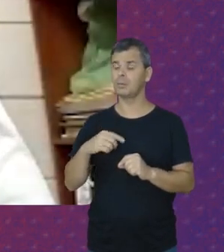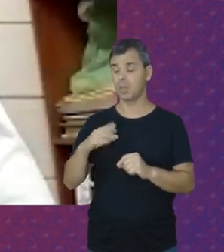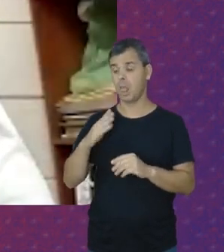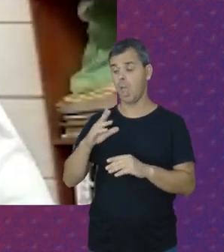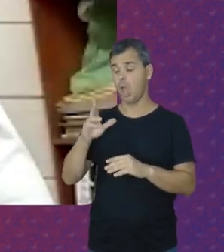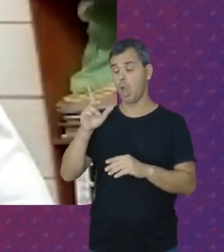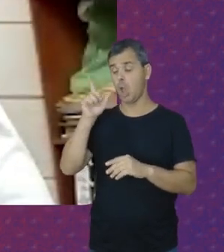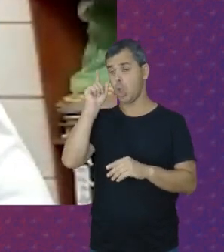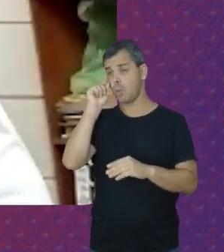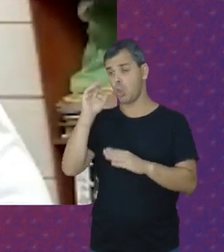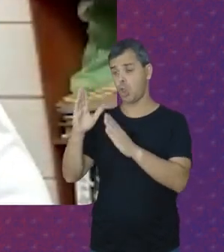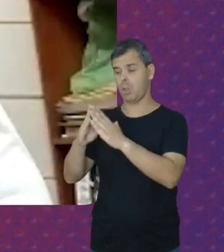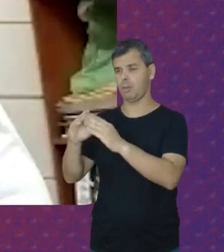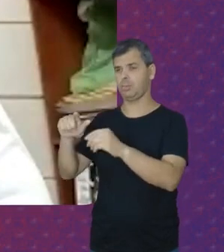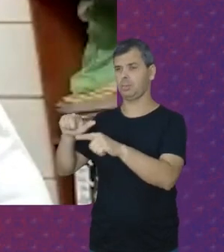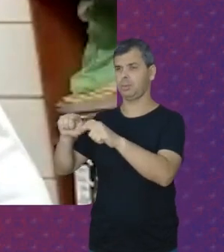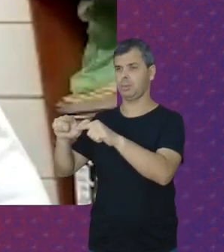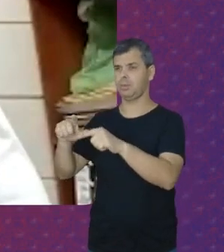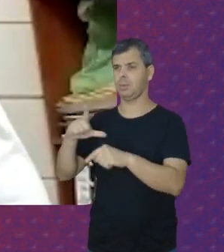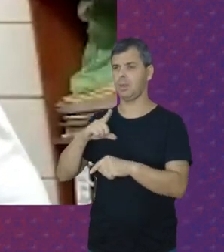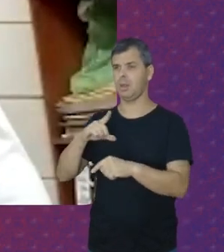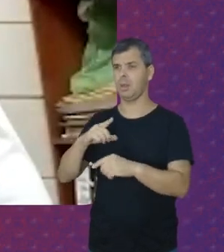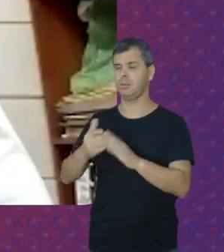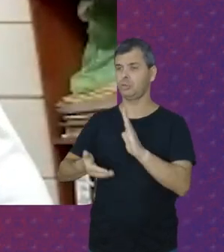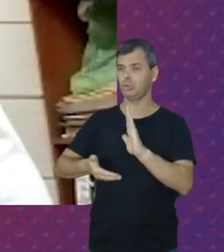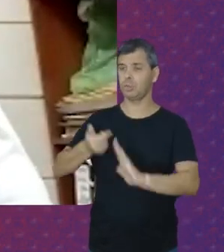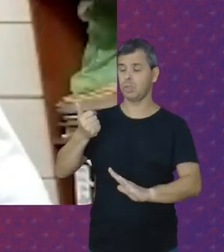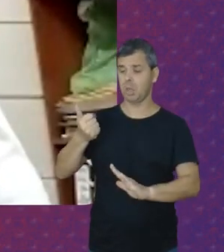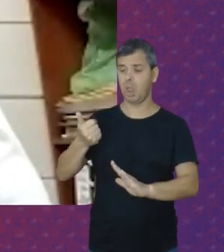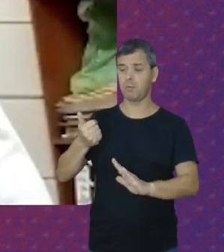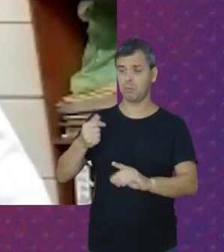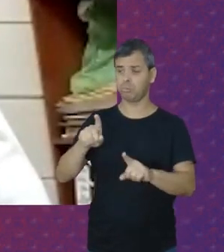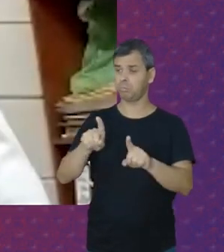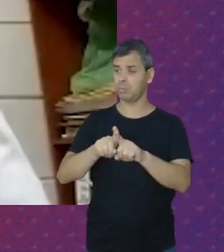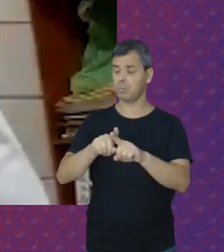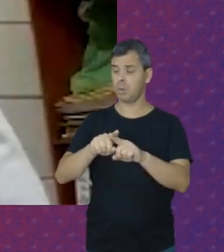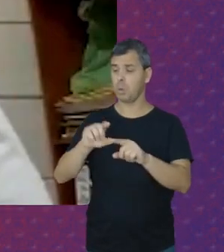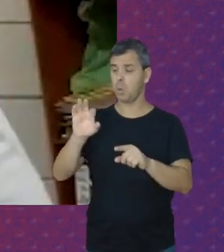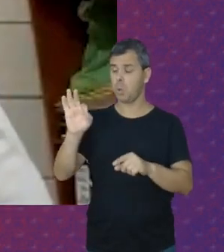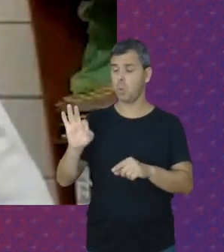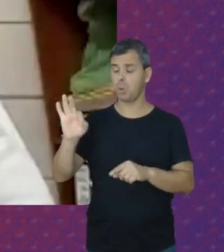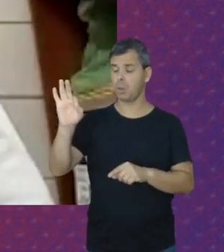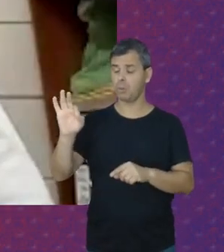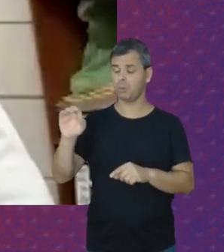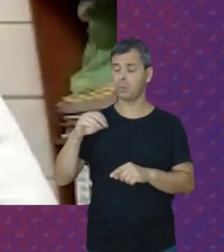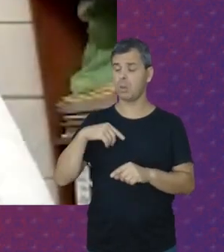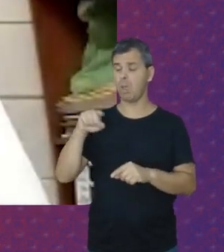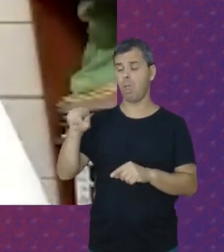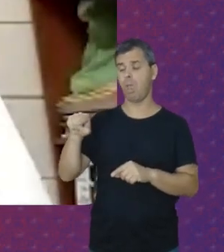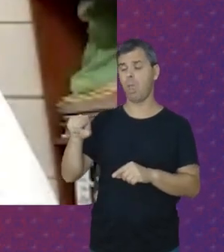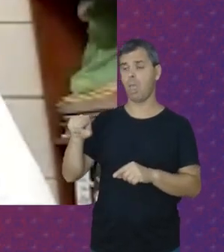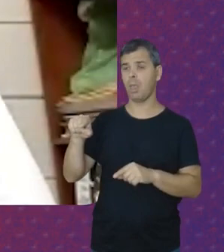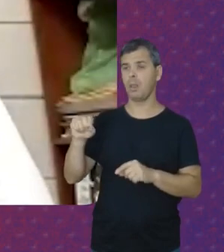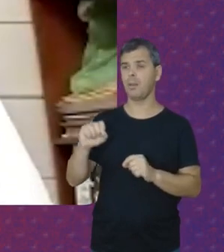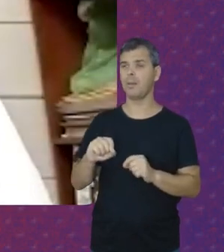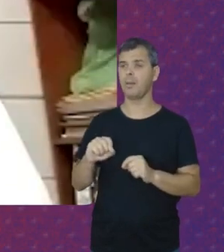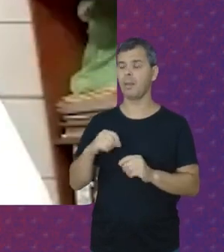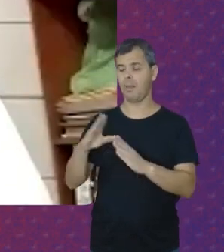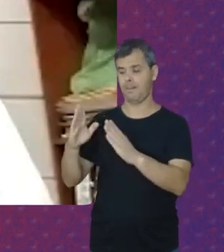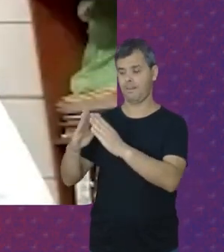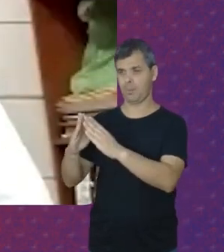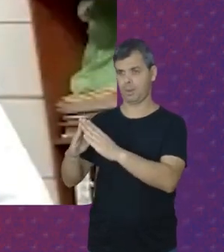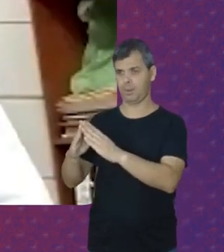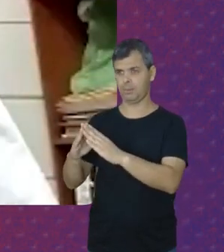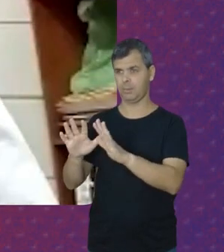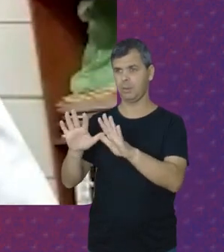Do trabalho Eles descontavam Tinha patrão Que descontavam Um percentual Referente A moradia